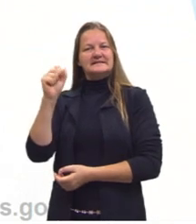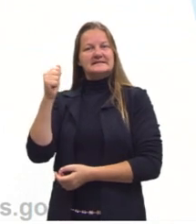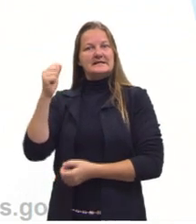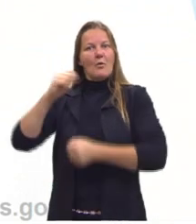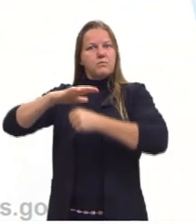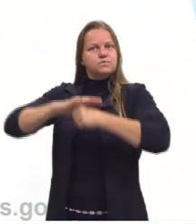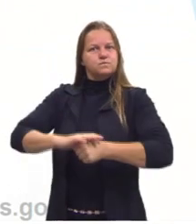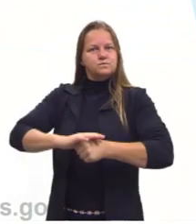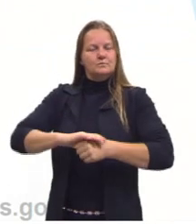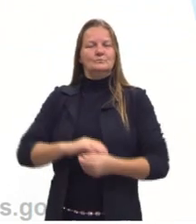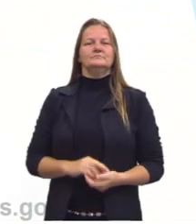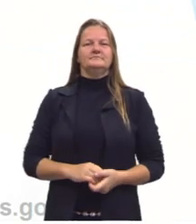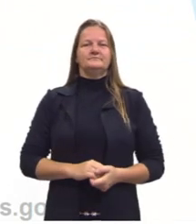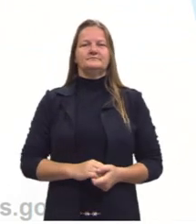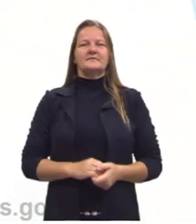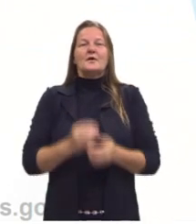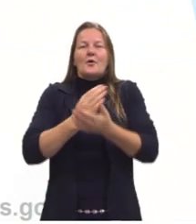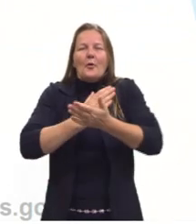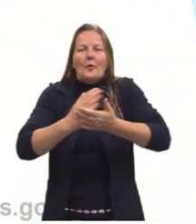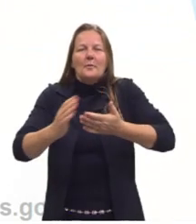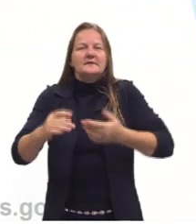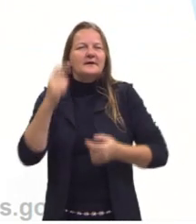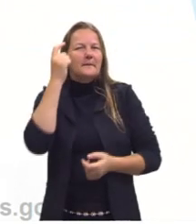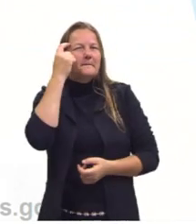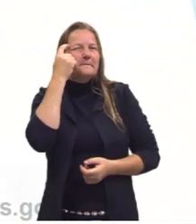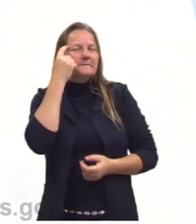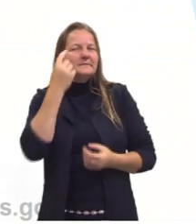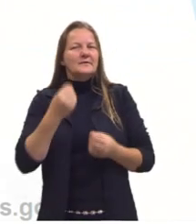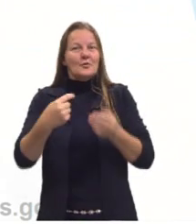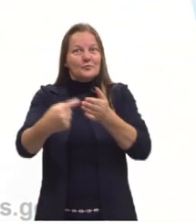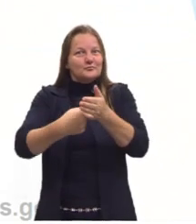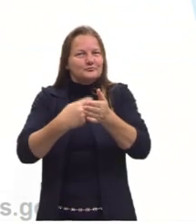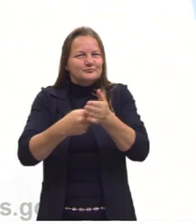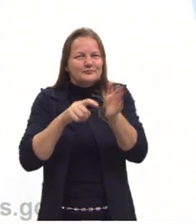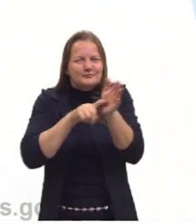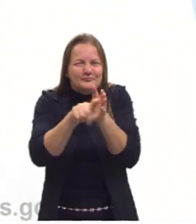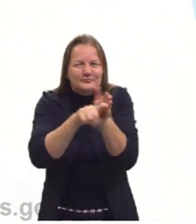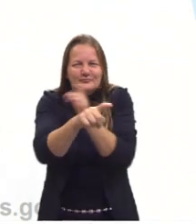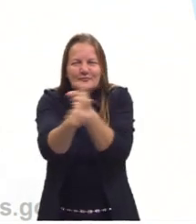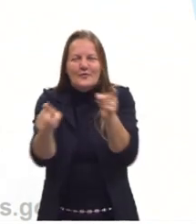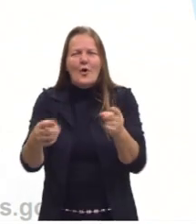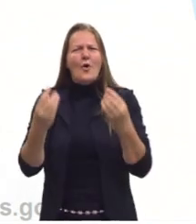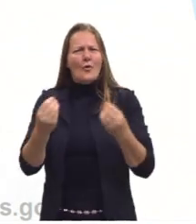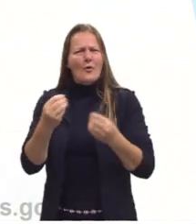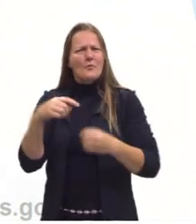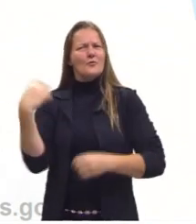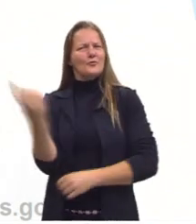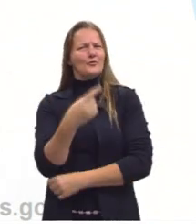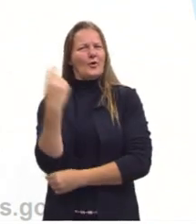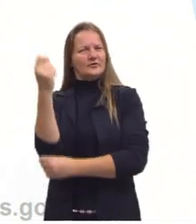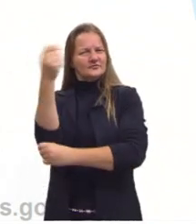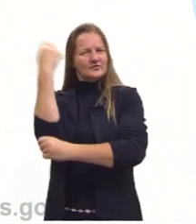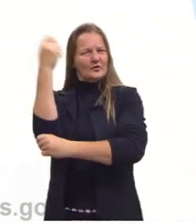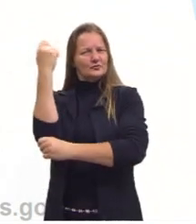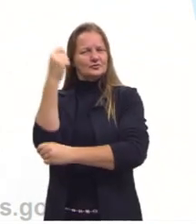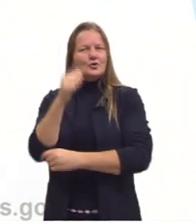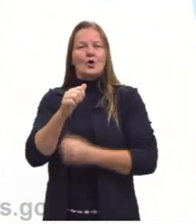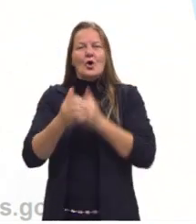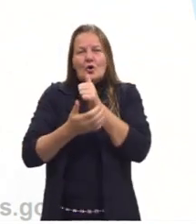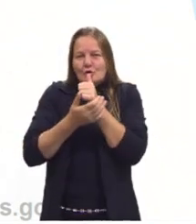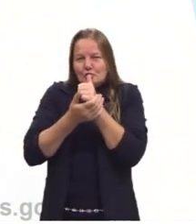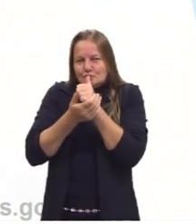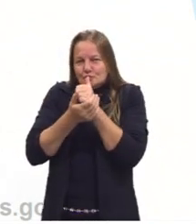Para iniciar, então, a nossa aula, a gente vai se perguntar um pouquinho como que o gaúcho consegue tomar chimarrão.